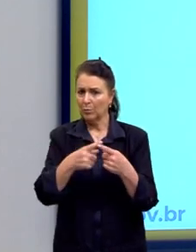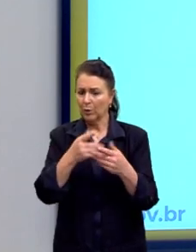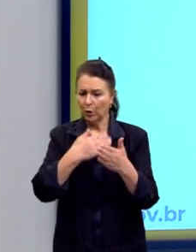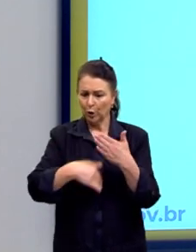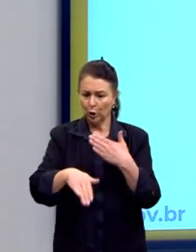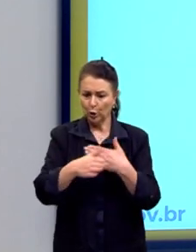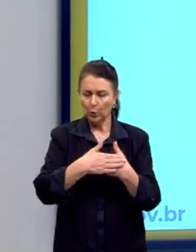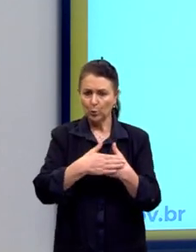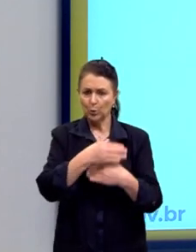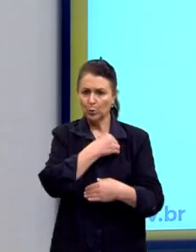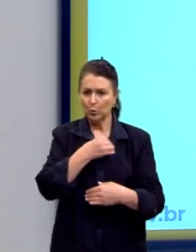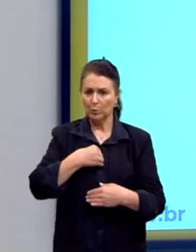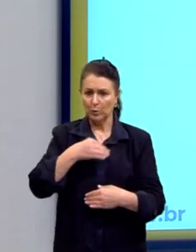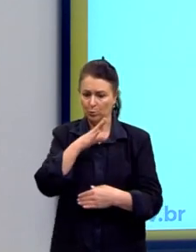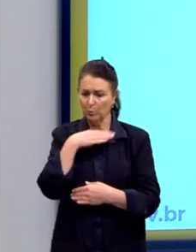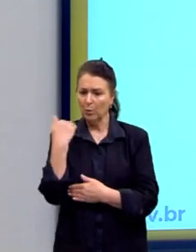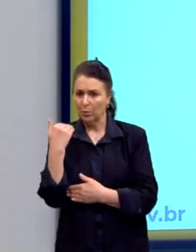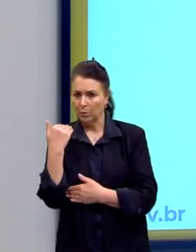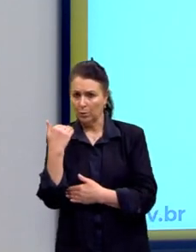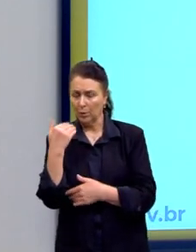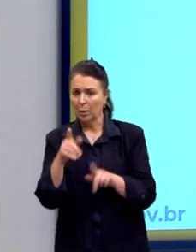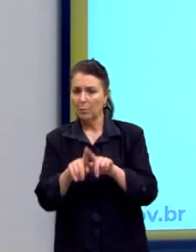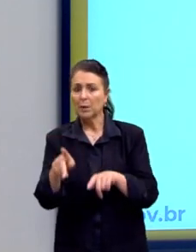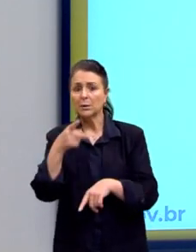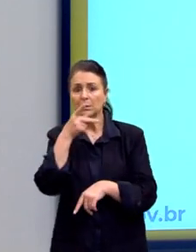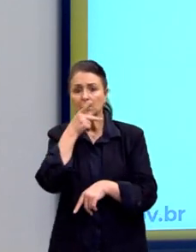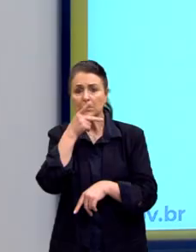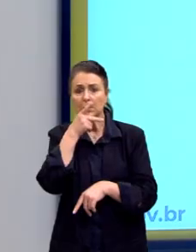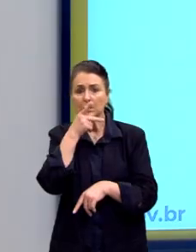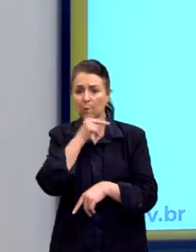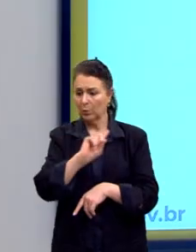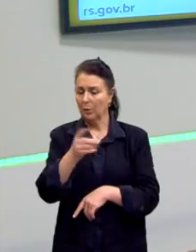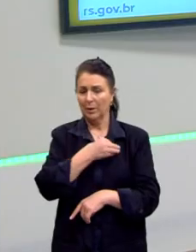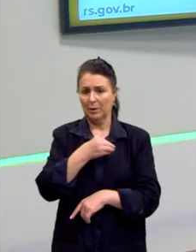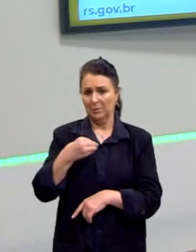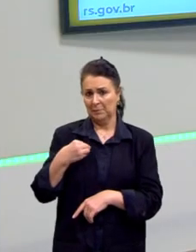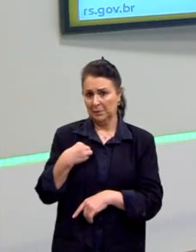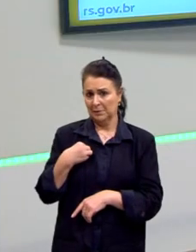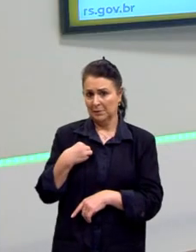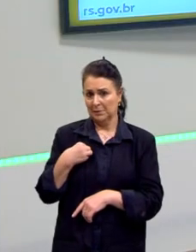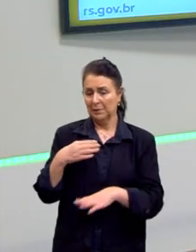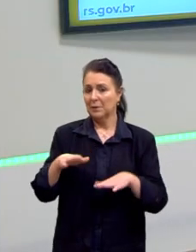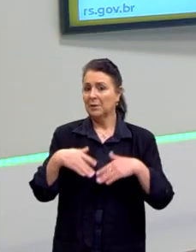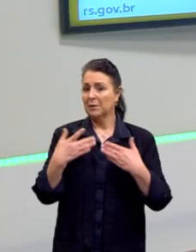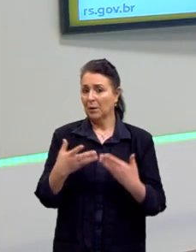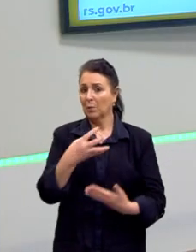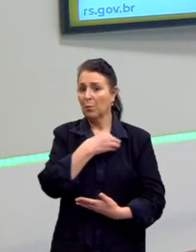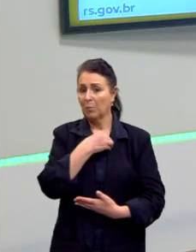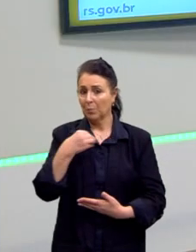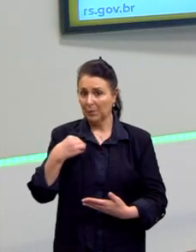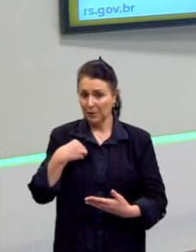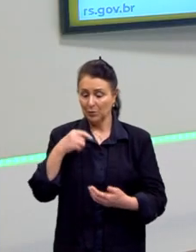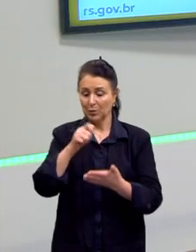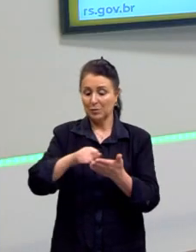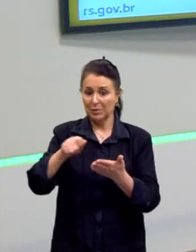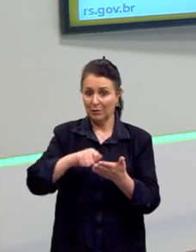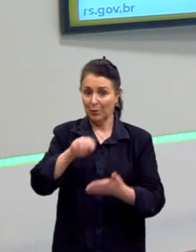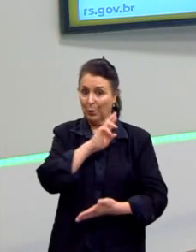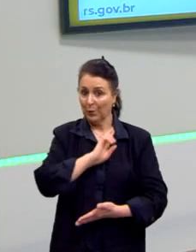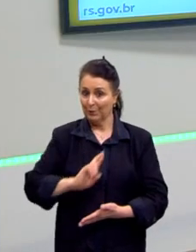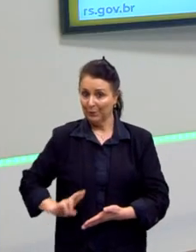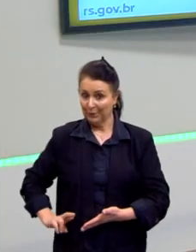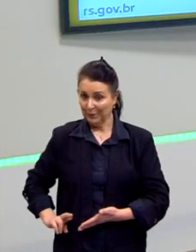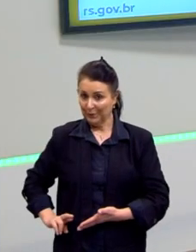médicos são mortais, até aí ok, mas Platão não era médico. Então, o Platão, autor da República, veja o